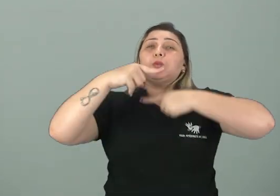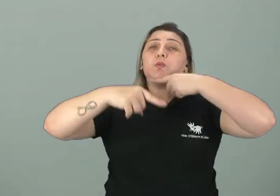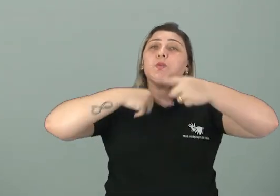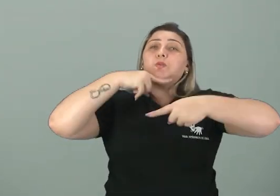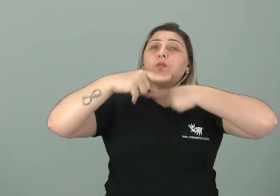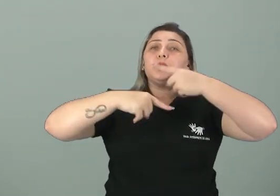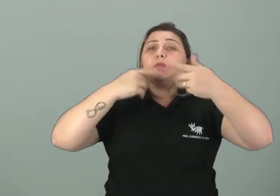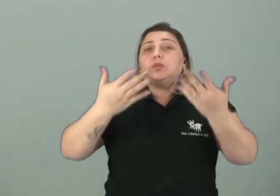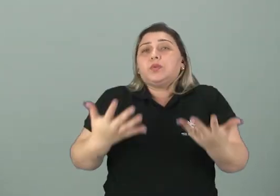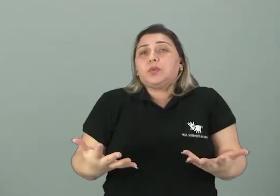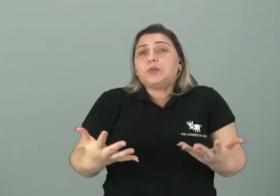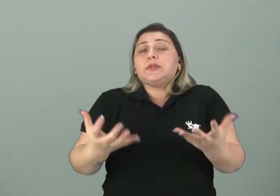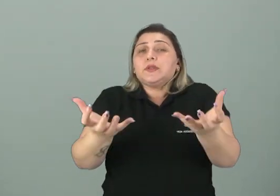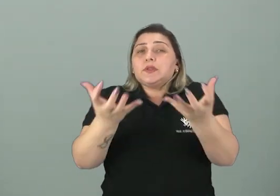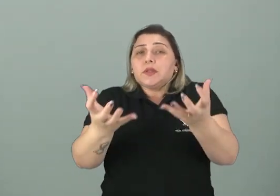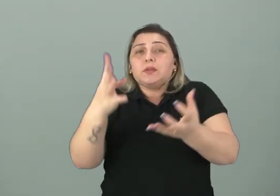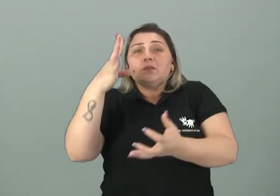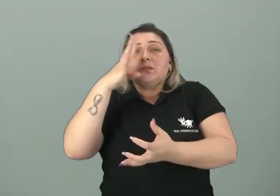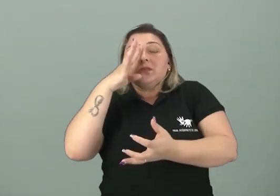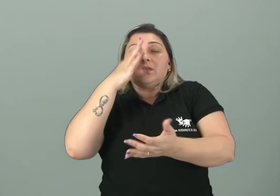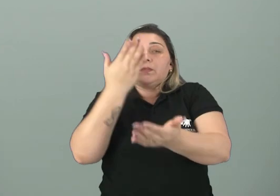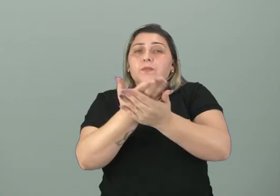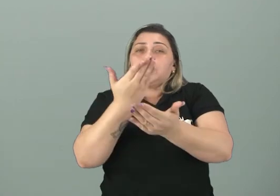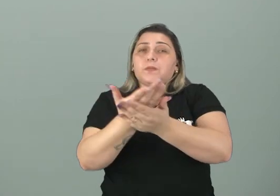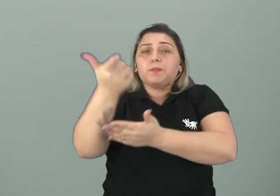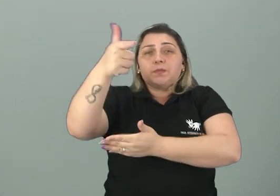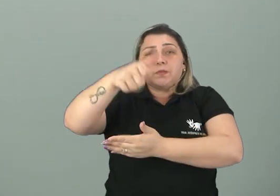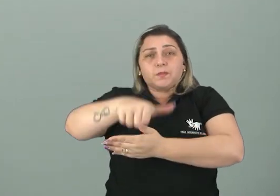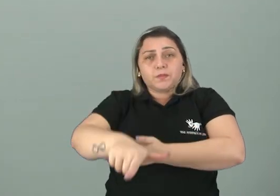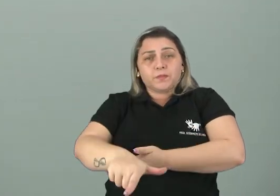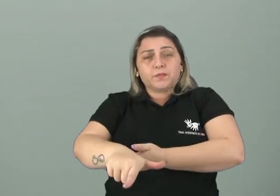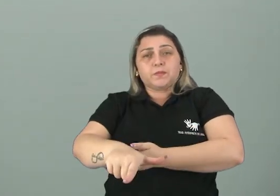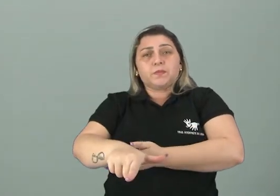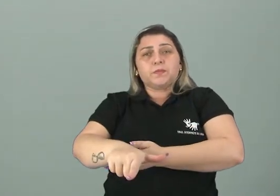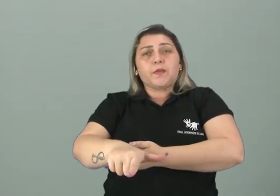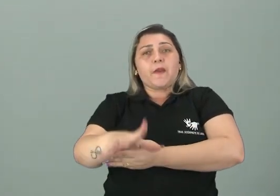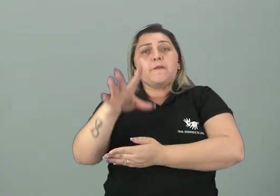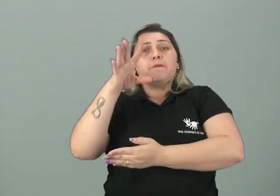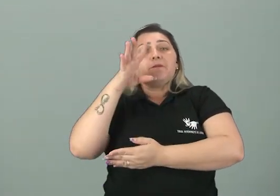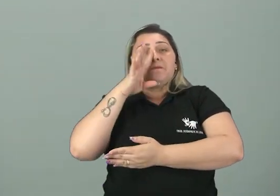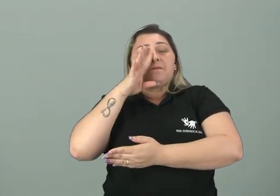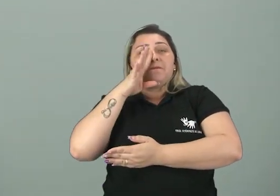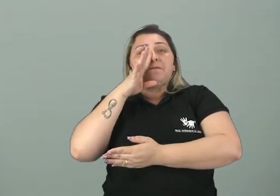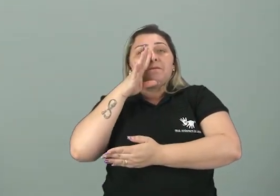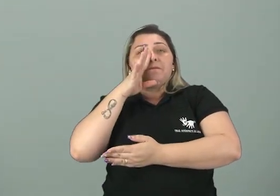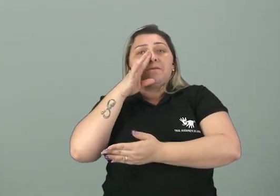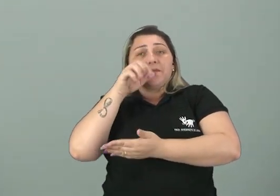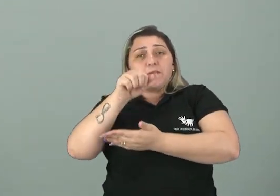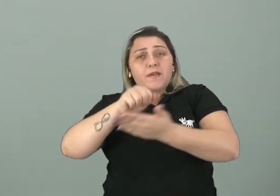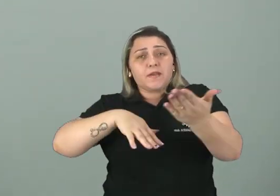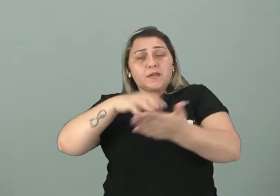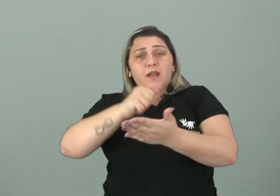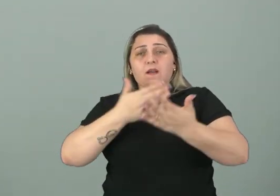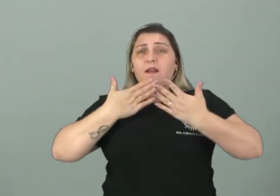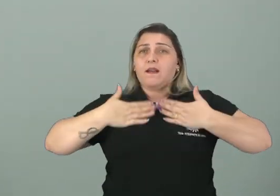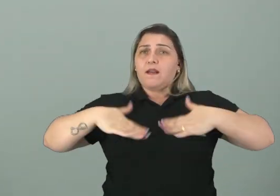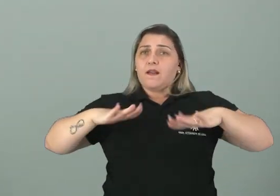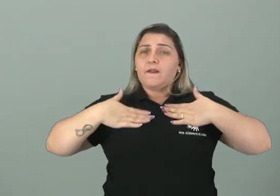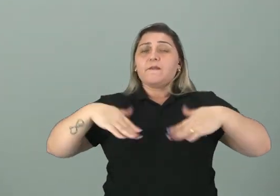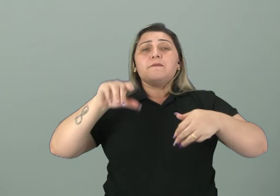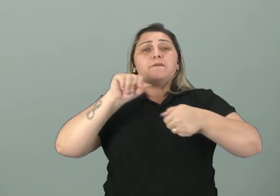dúvida ainda e quer assistir essa aula novamente, rever os exercícios com mais calma,